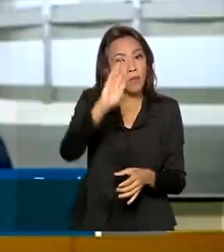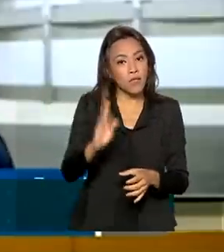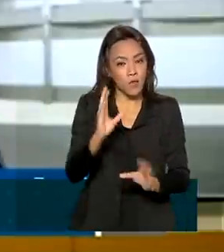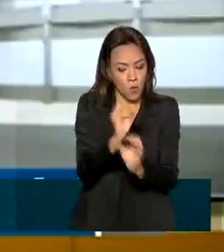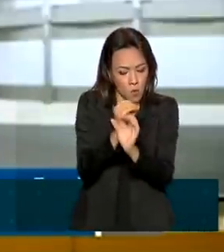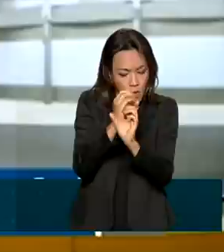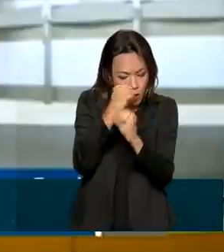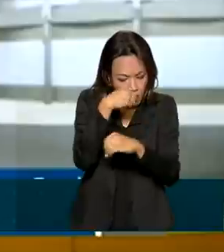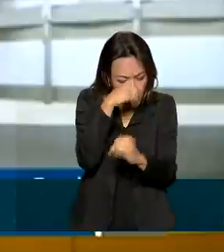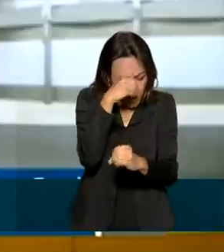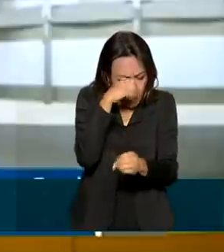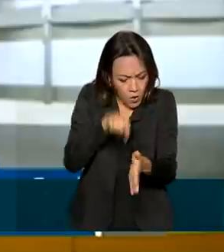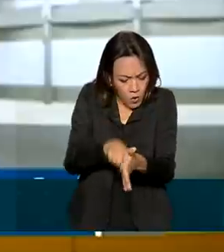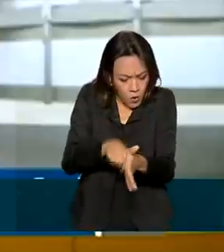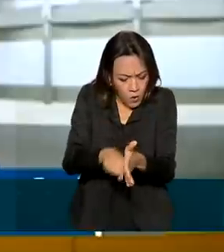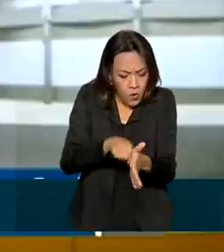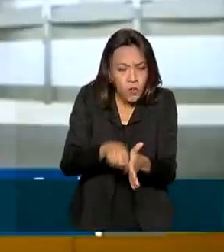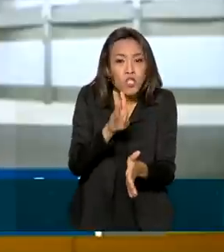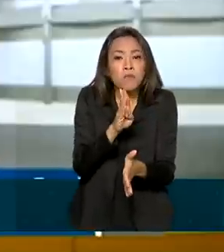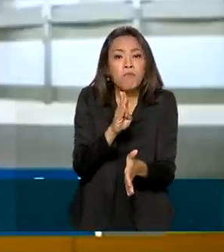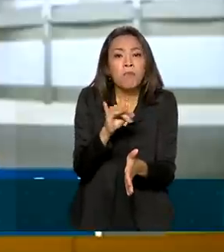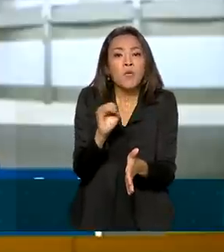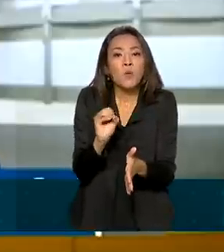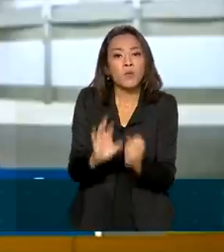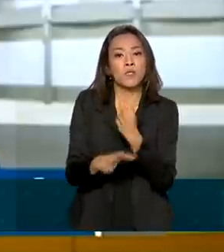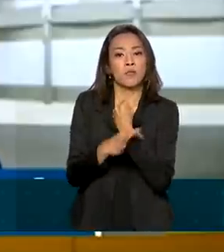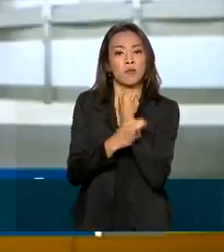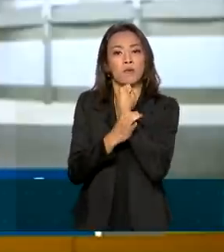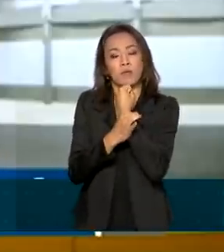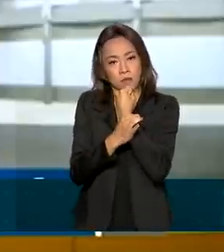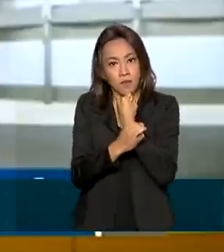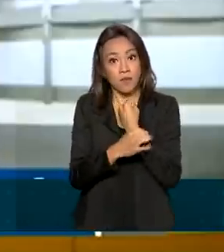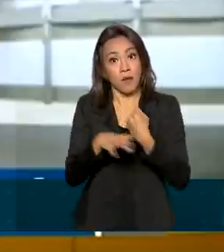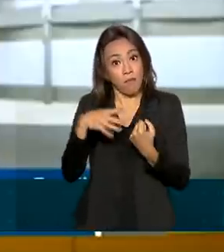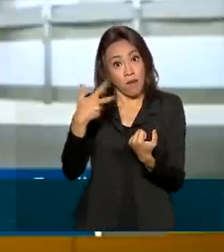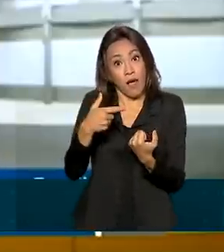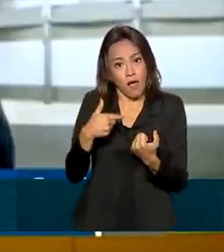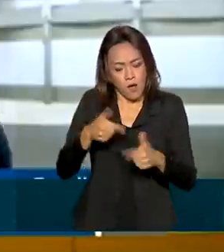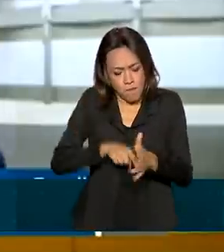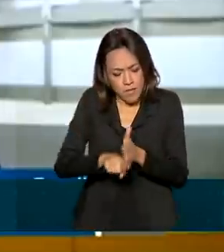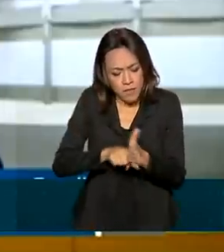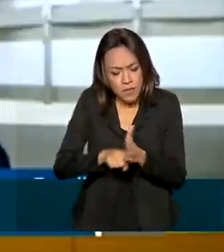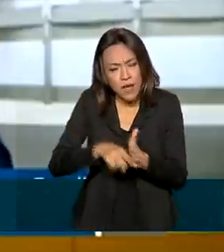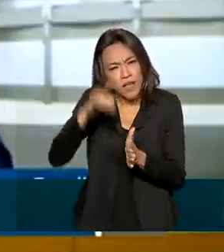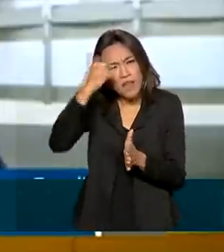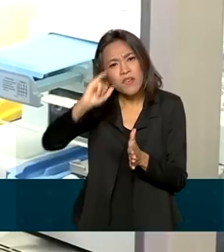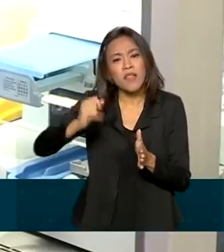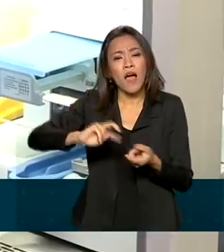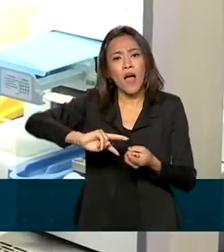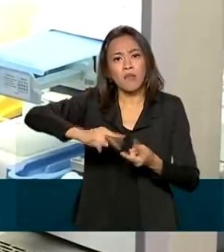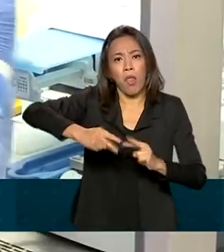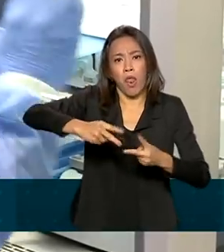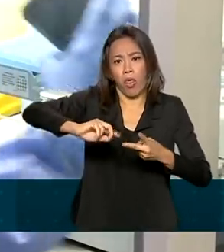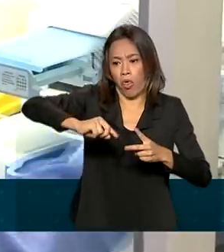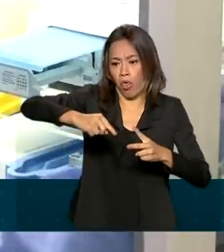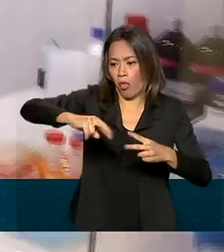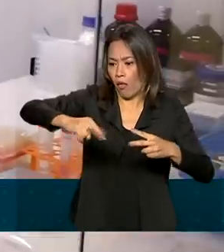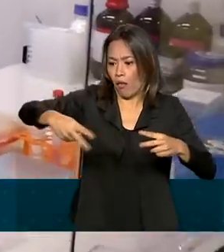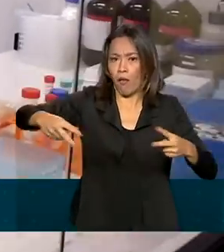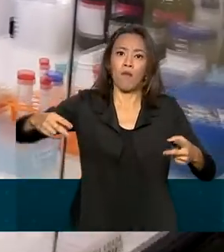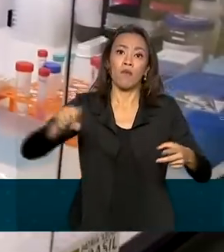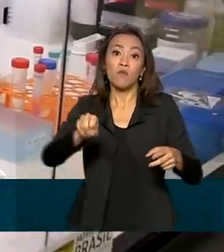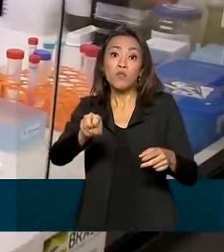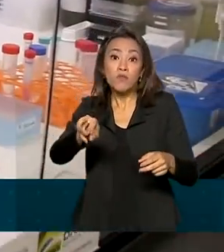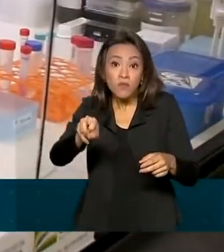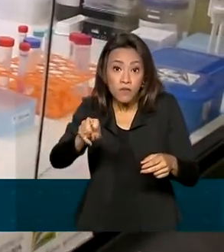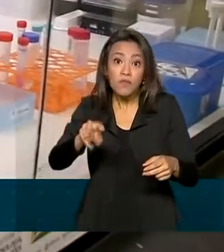biossegurança para garantir estudos e combate às mutações do vírus da Covid-19. Por isso, defendeu a